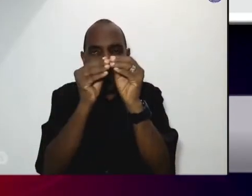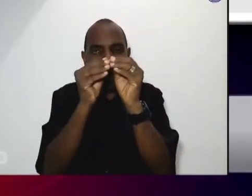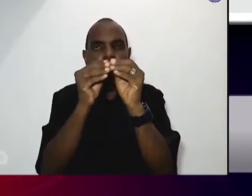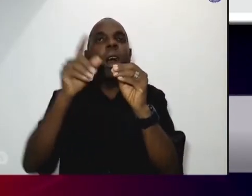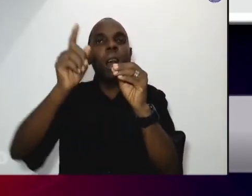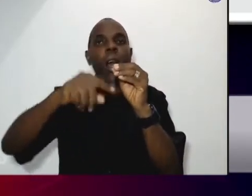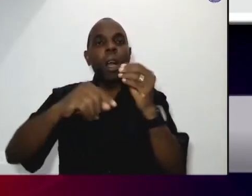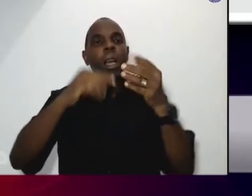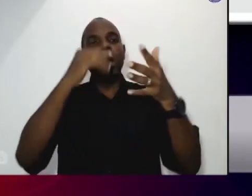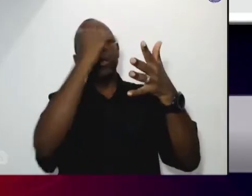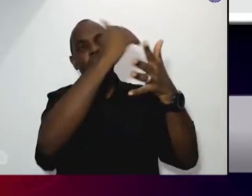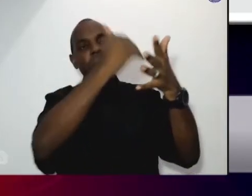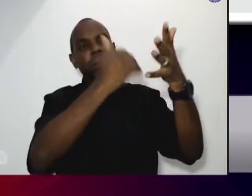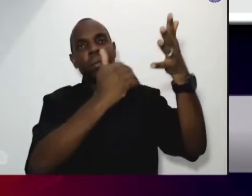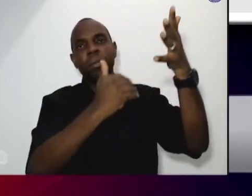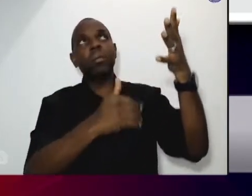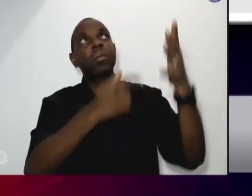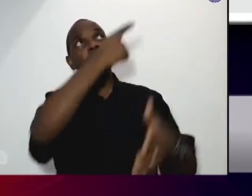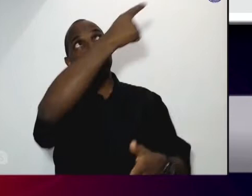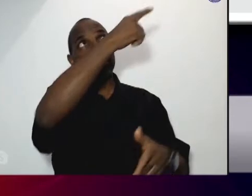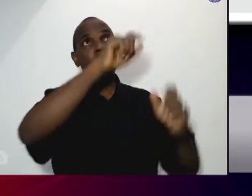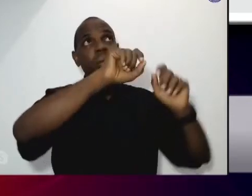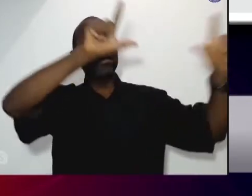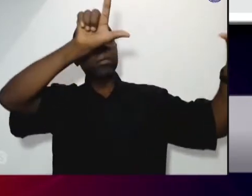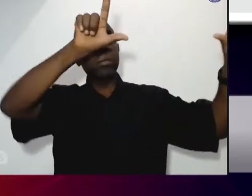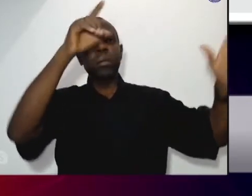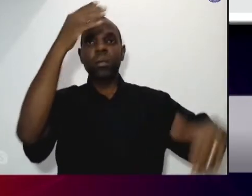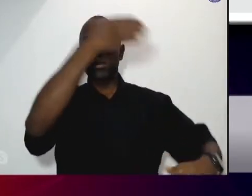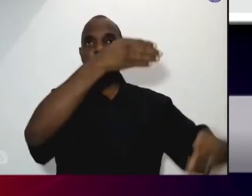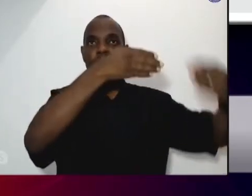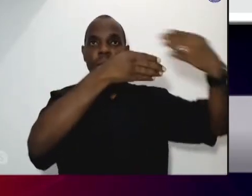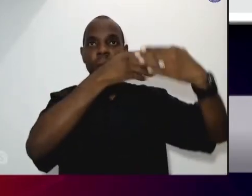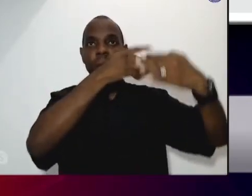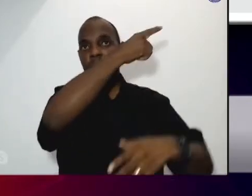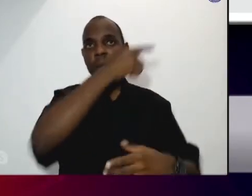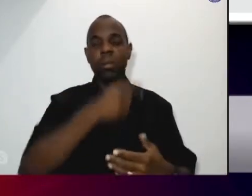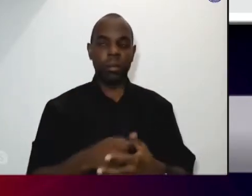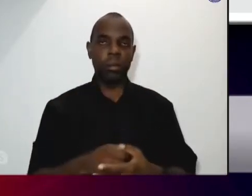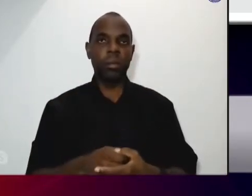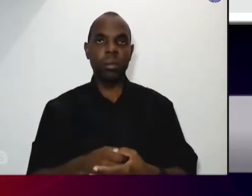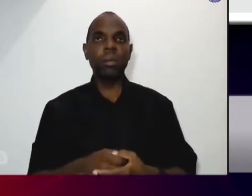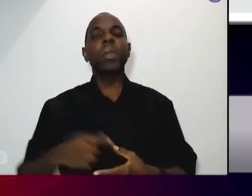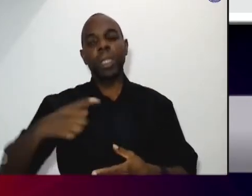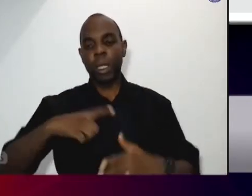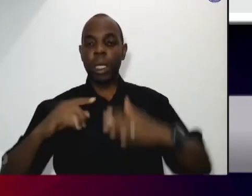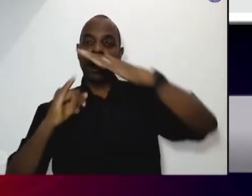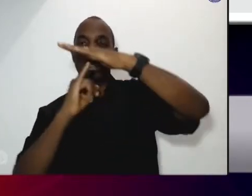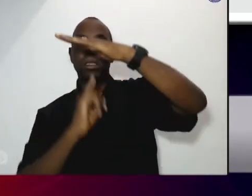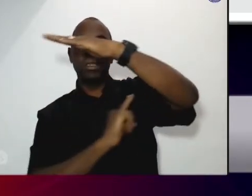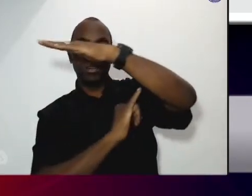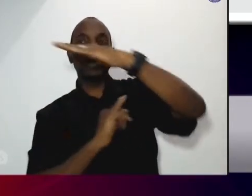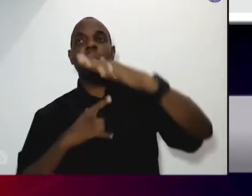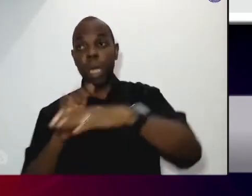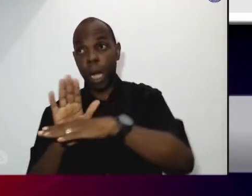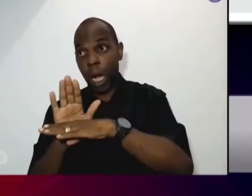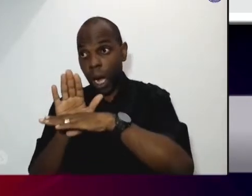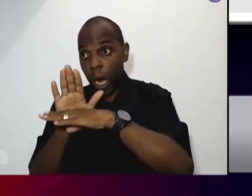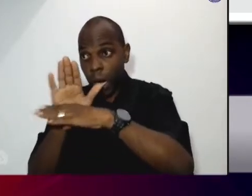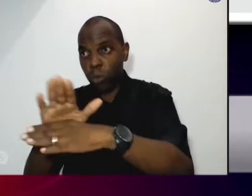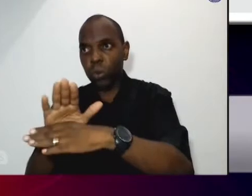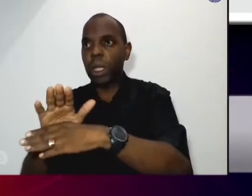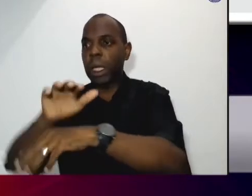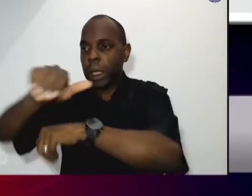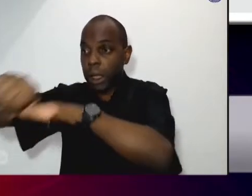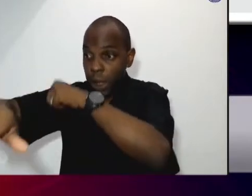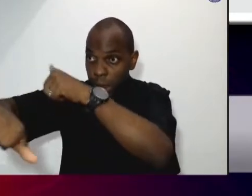estão no slide agora. Não conseguimos ser uma instituição que transforma a sociedade se não